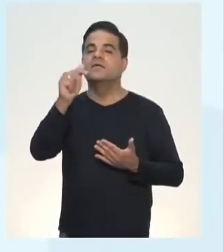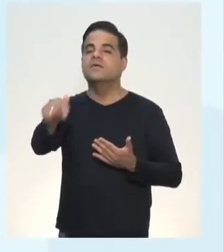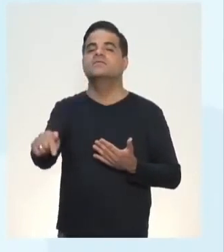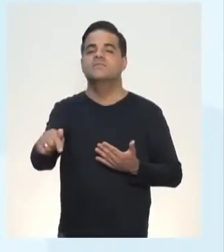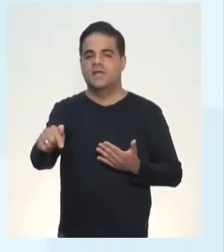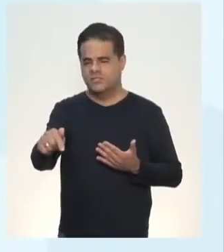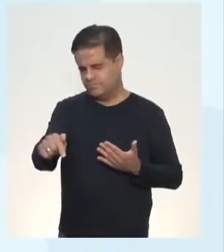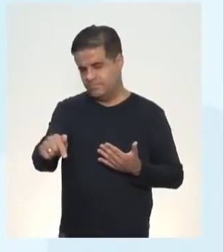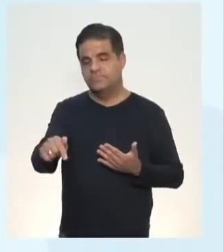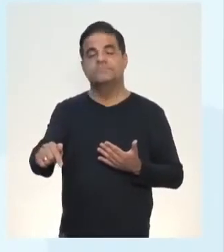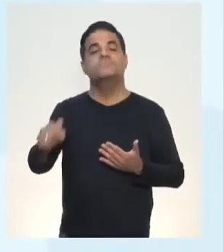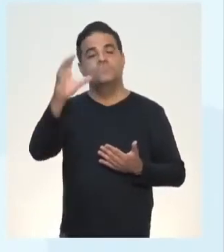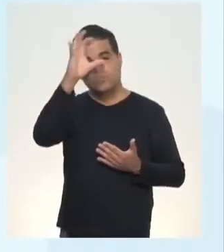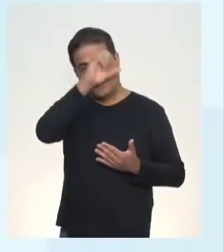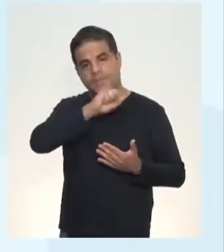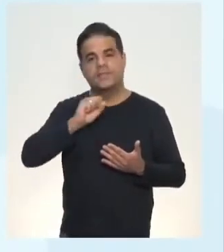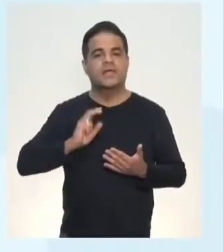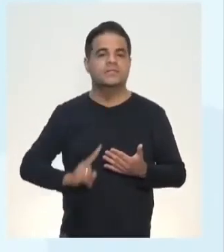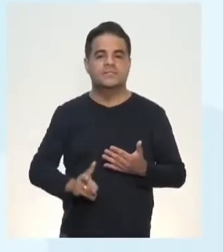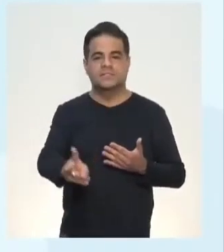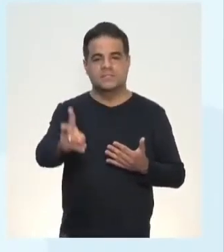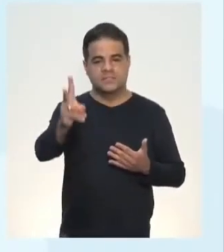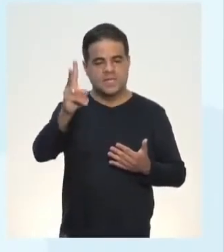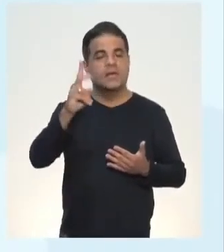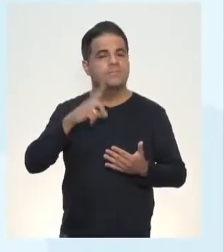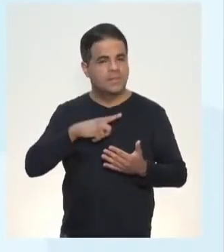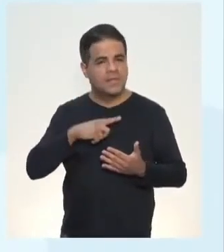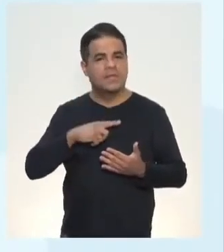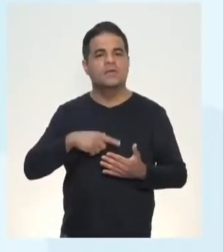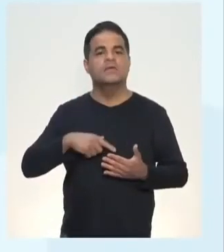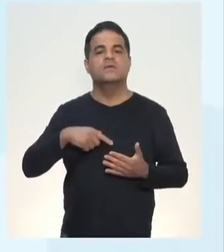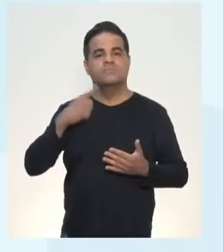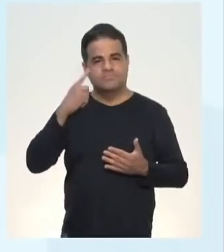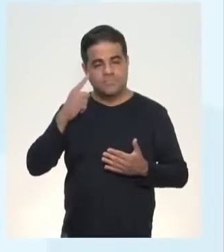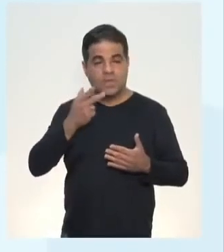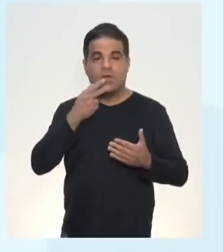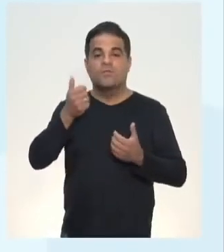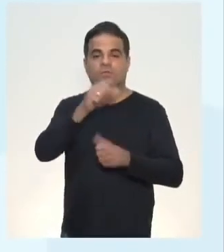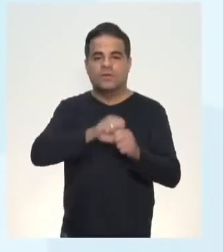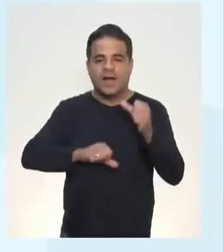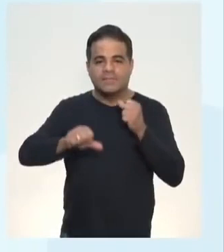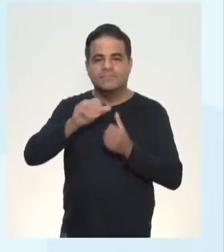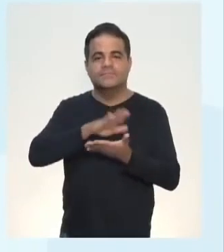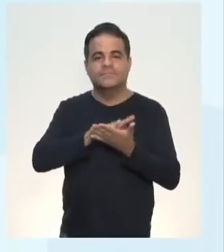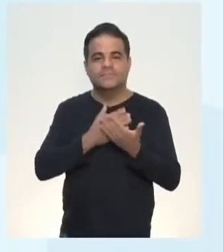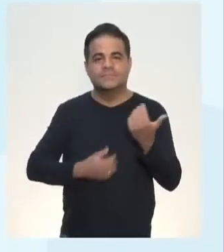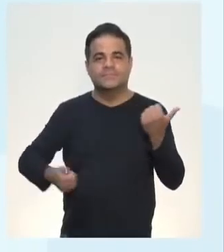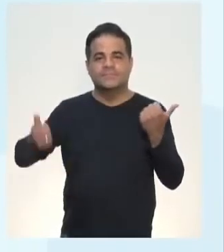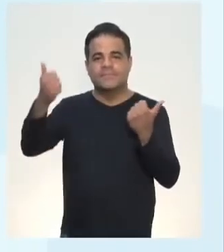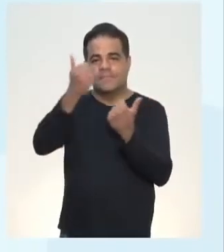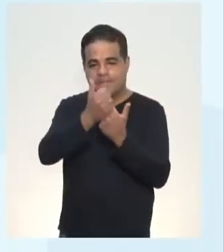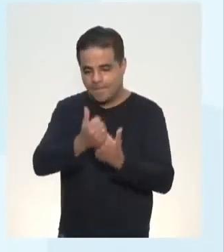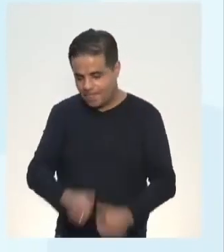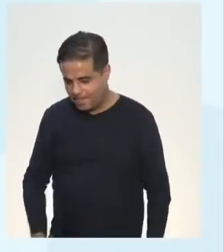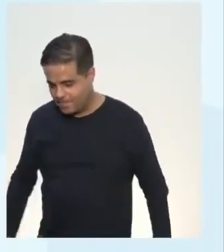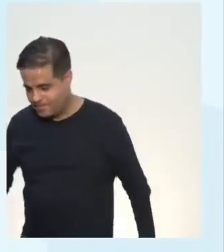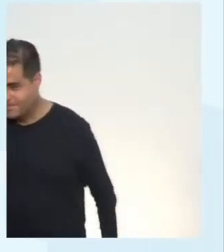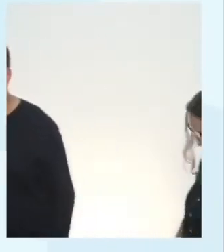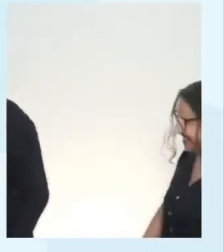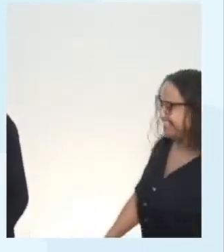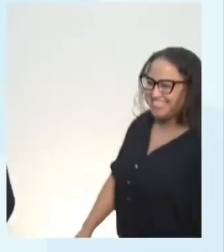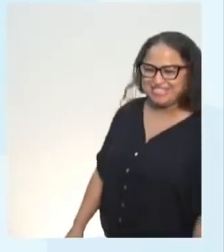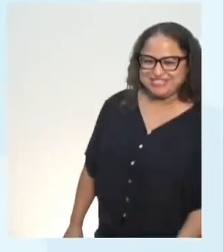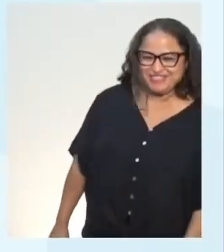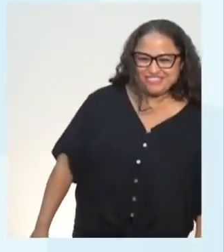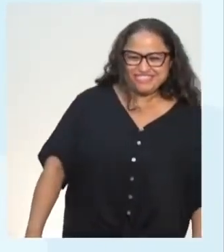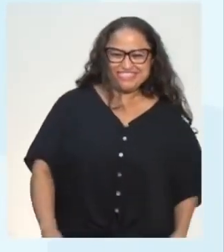do Aprender Sempre. Tempestade de areia no interior paulista. Mauro, na sua viagem,